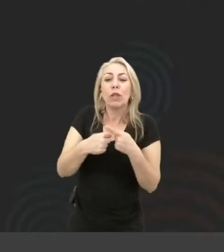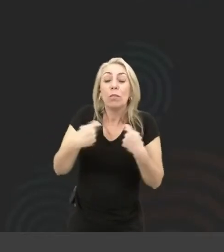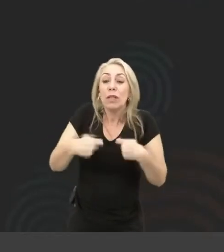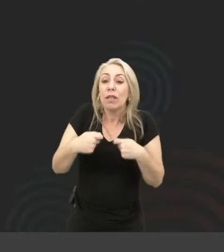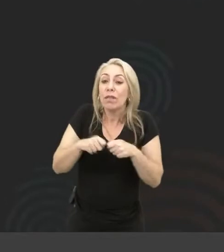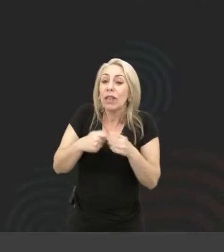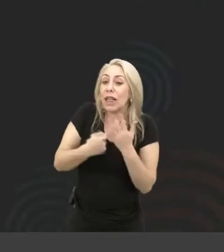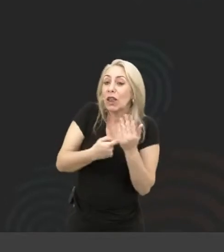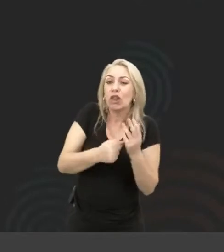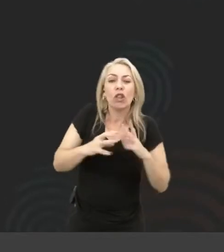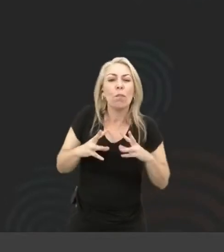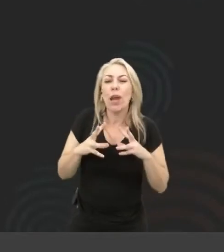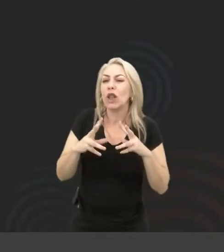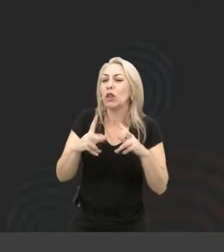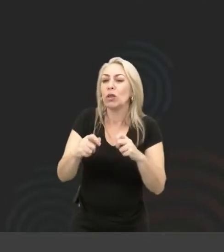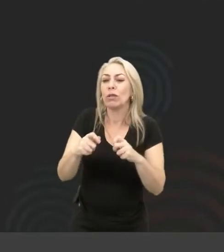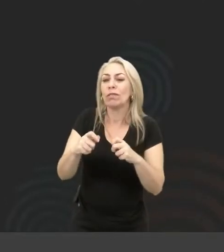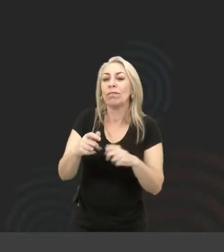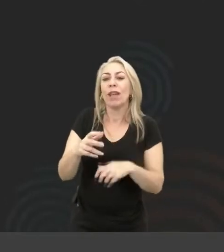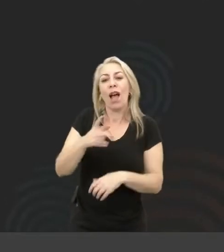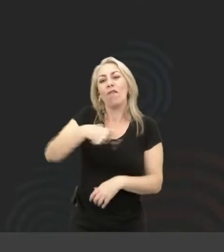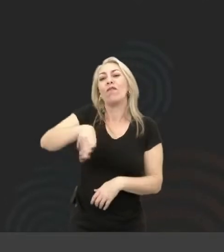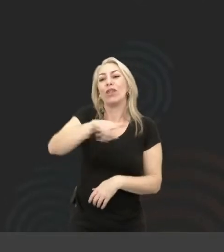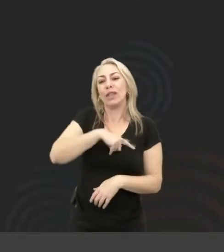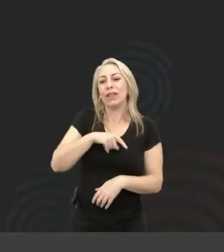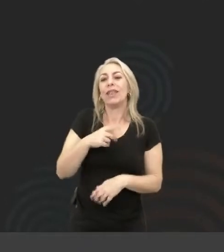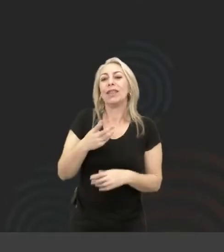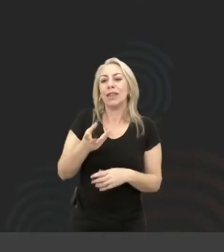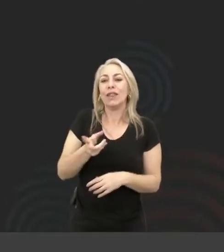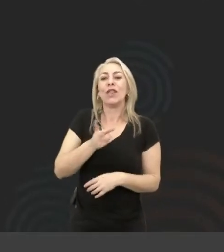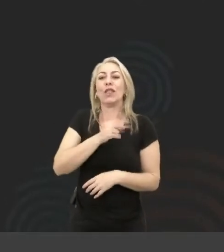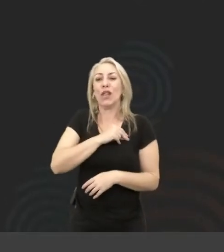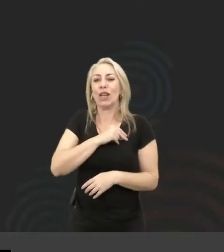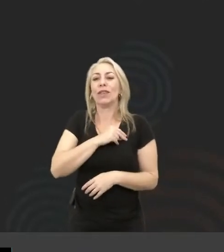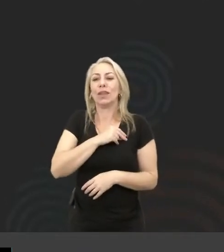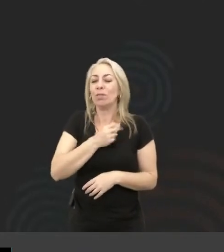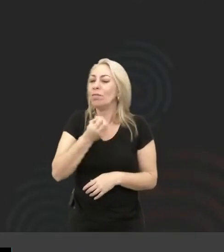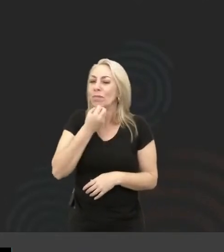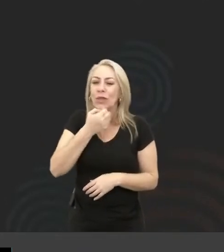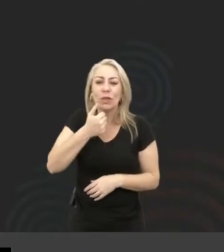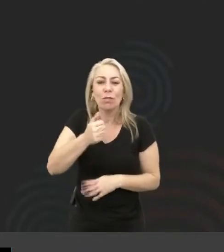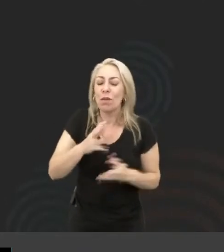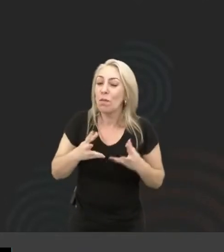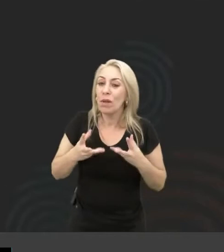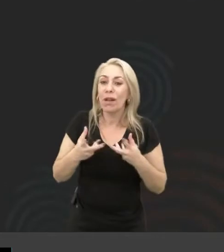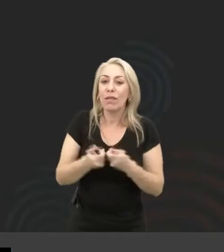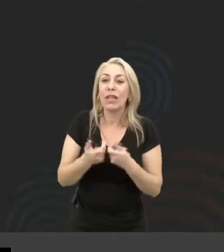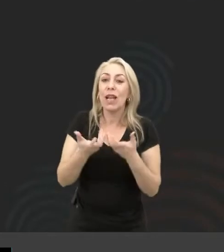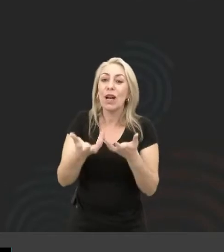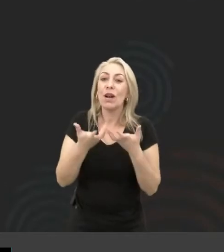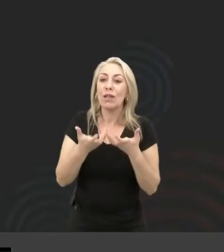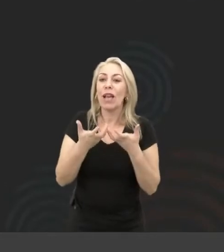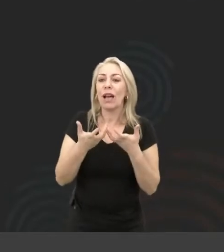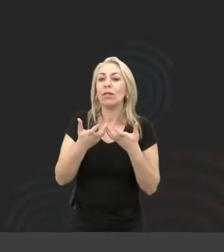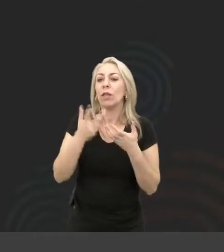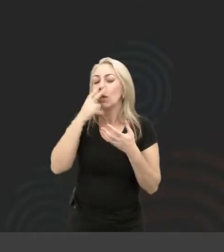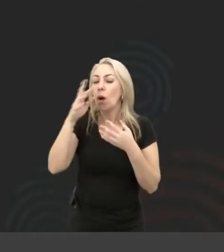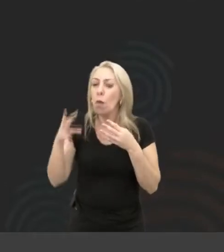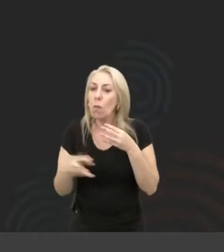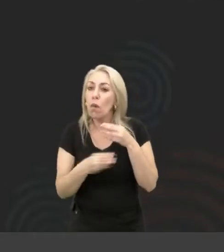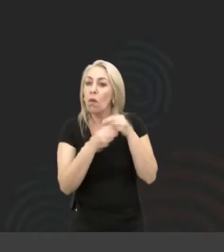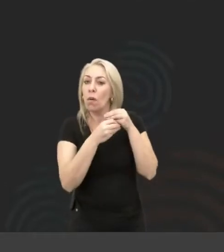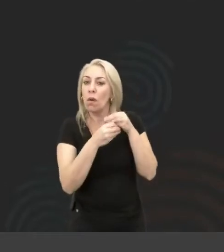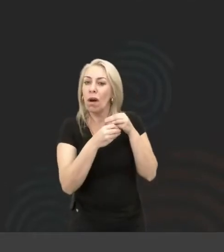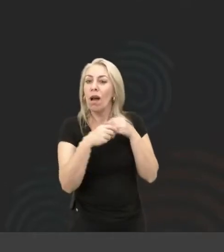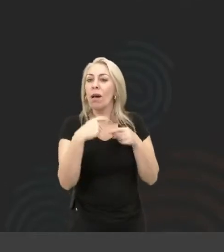tecnologia para todos. Eu acho que vocês, nossa, arrasaram. E aí, na verdade, eu quero super puxar esse gancho, porque